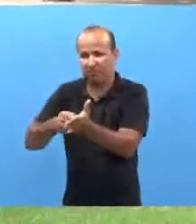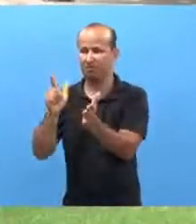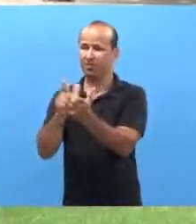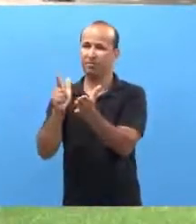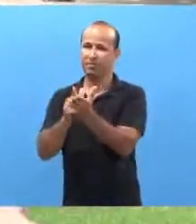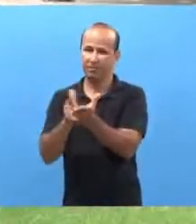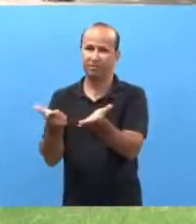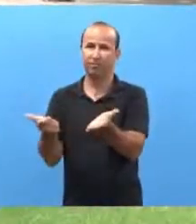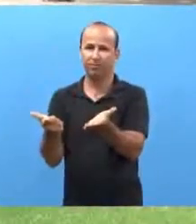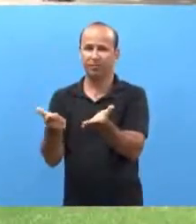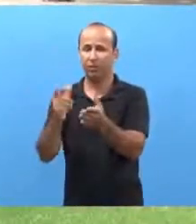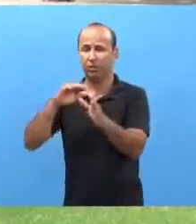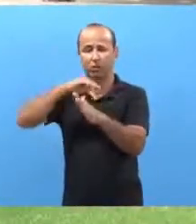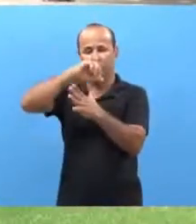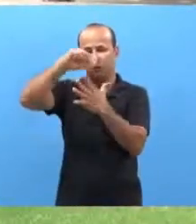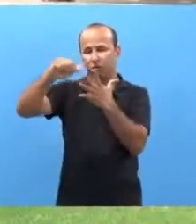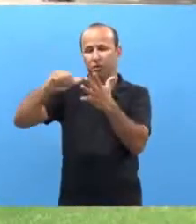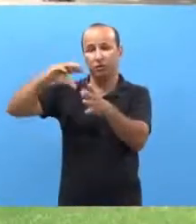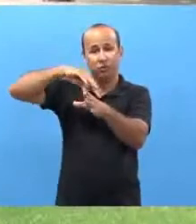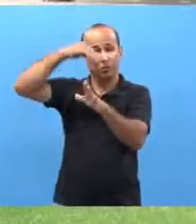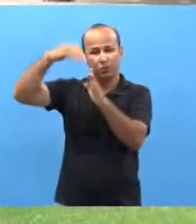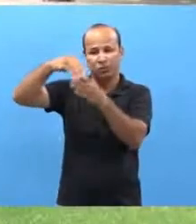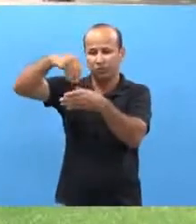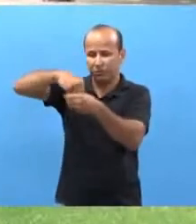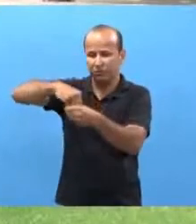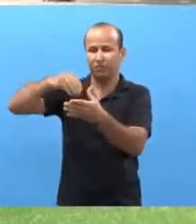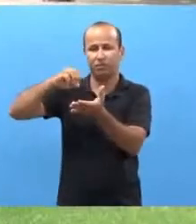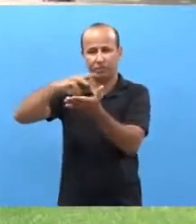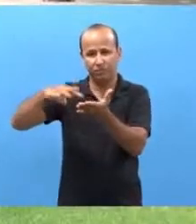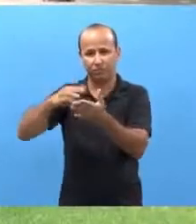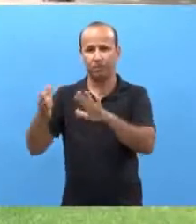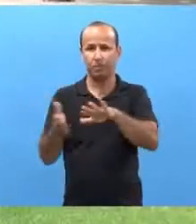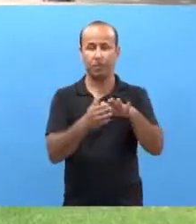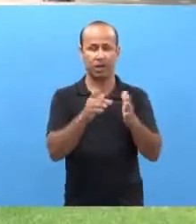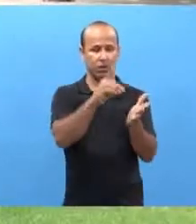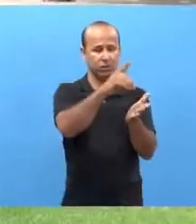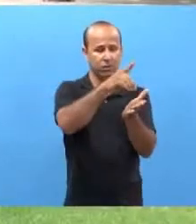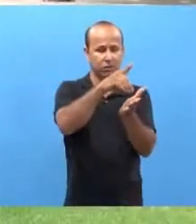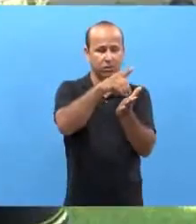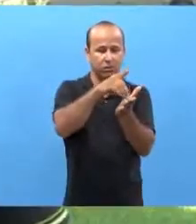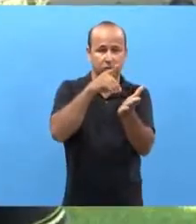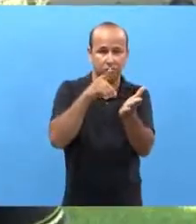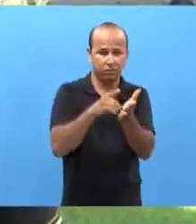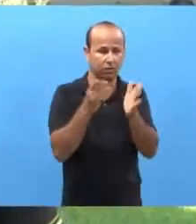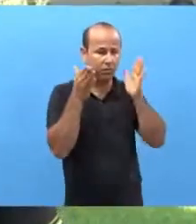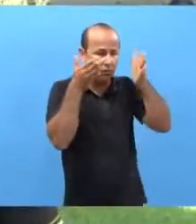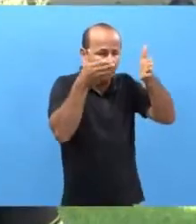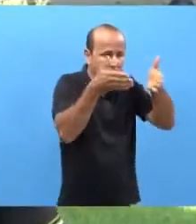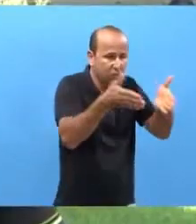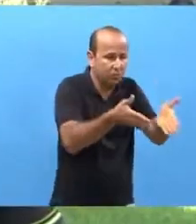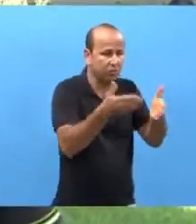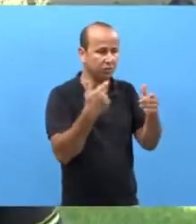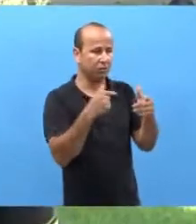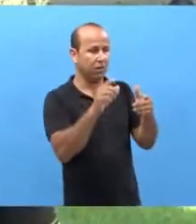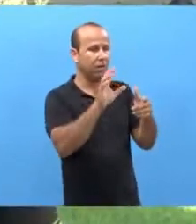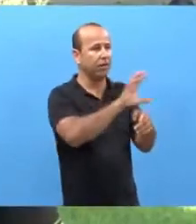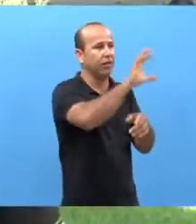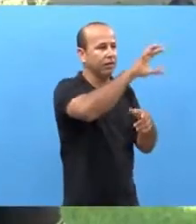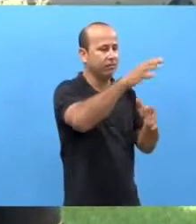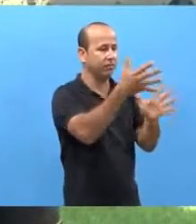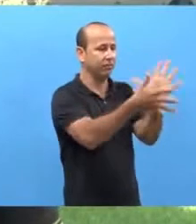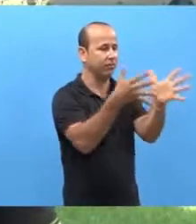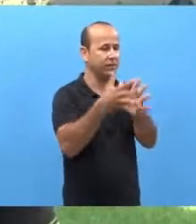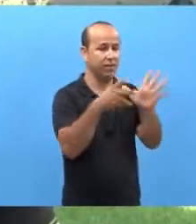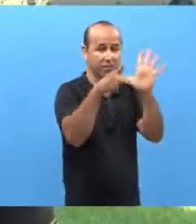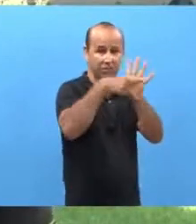sinal gráfico, no papel, contemplando assim os elementos que o formam. Esse dicionário está trabalhando